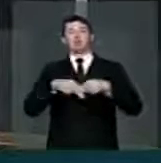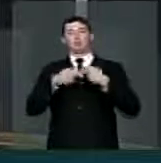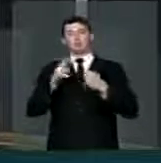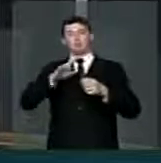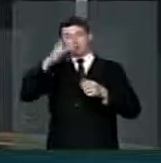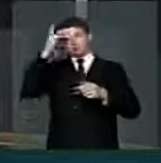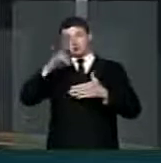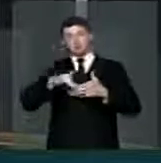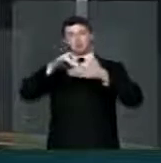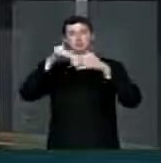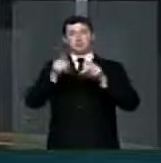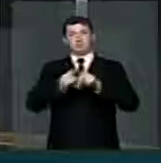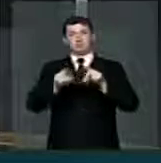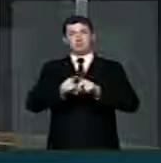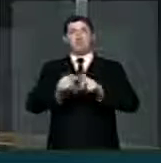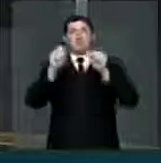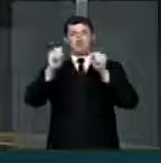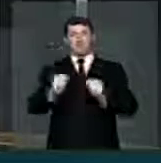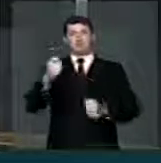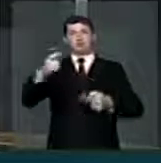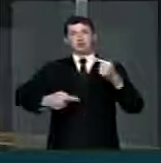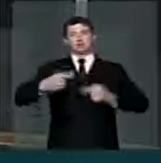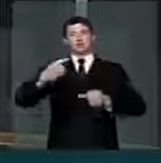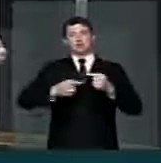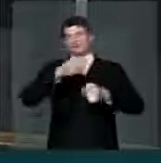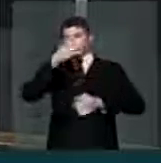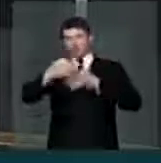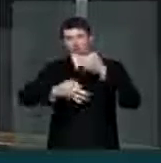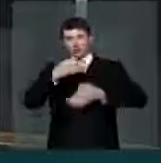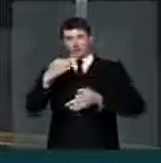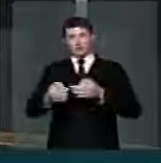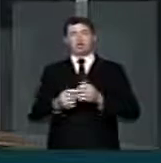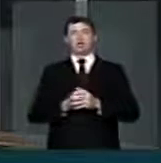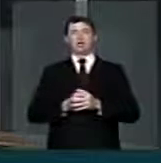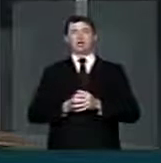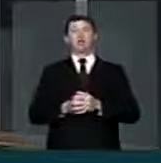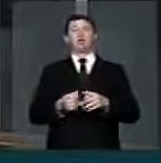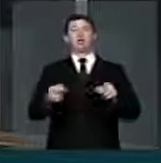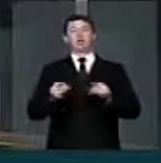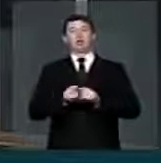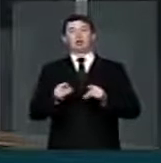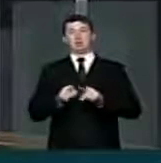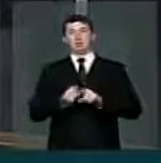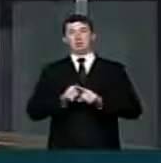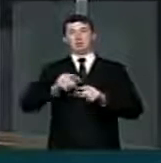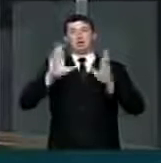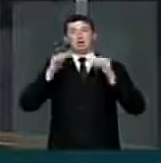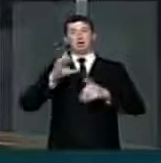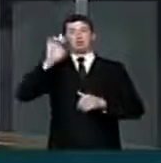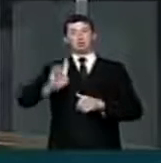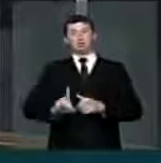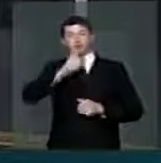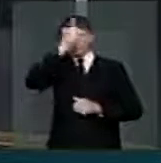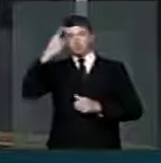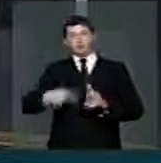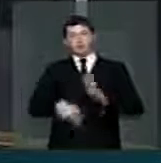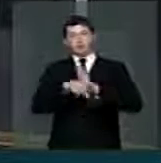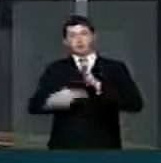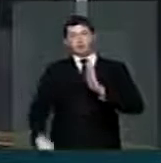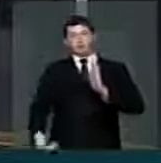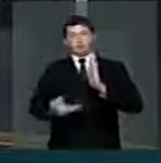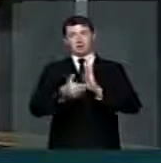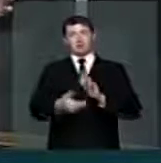representantes, possa debater, criticar e sugerir na Comissão de Direitos Humanos e Minorias desta Casa,